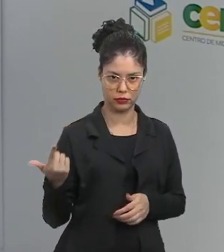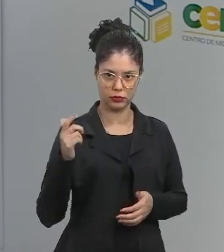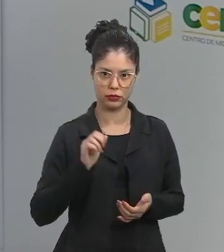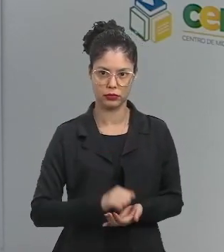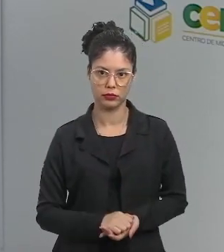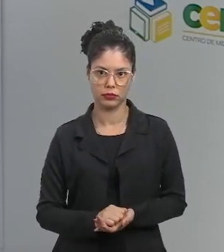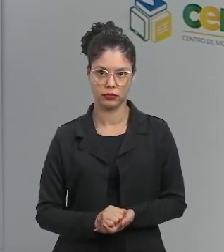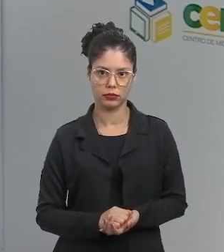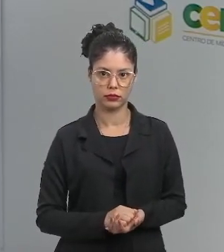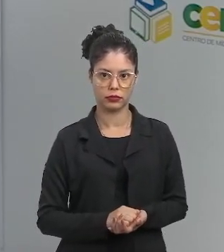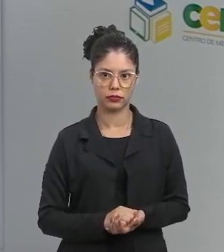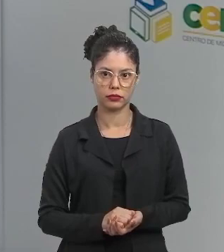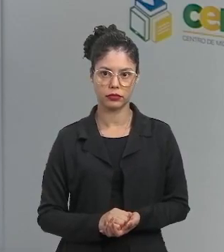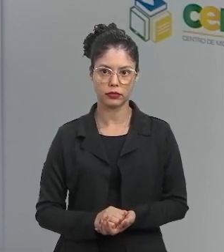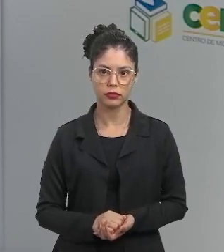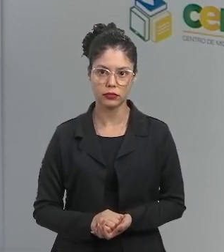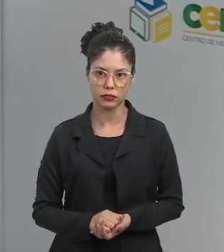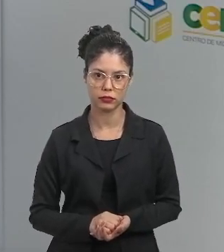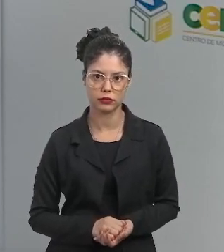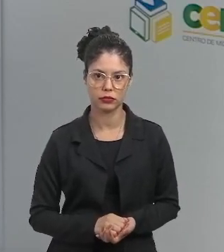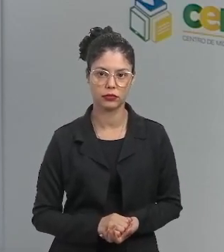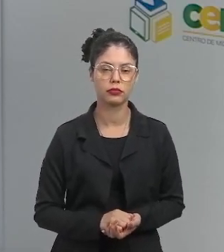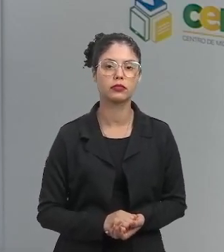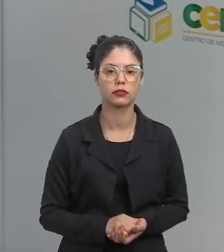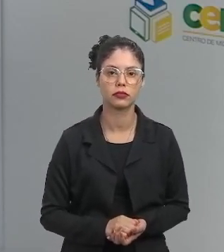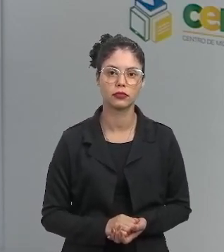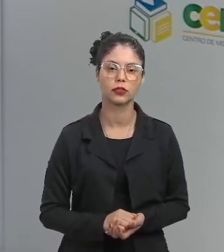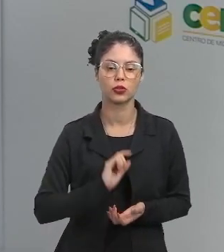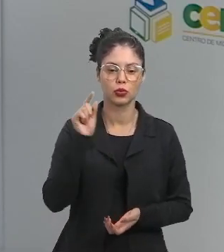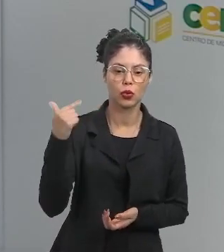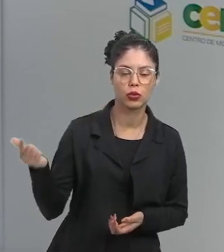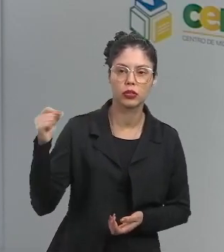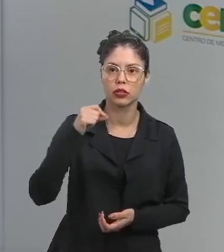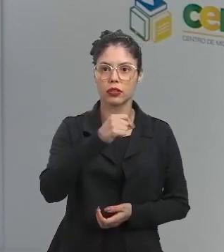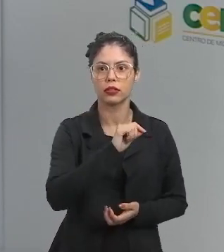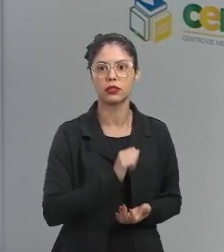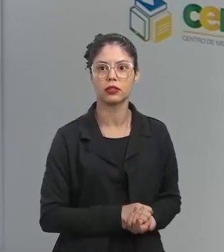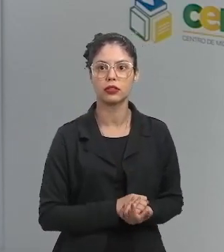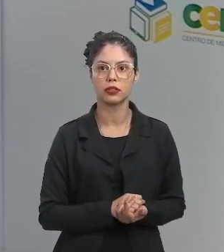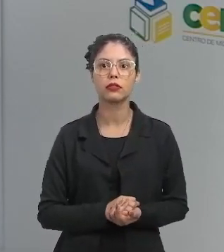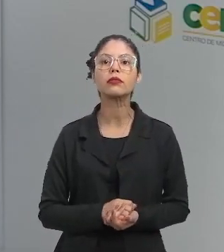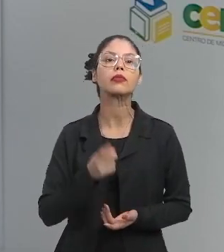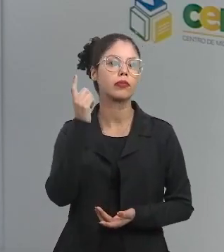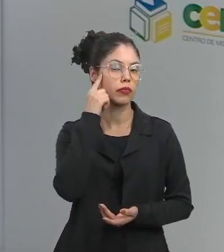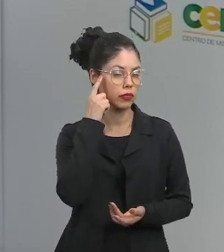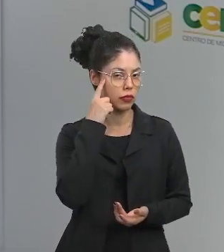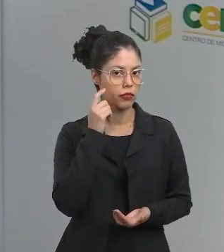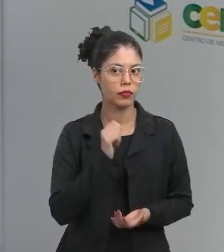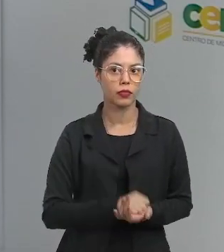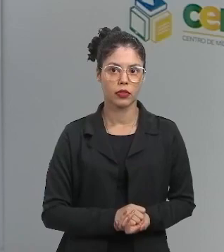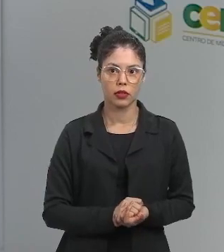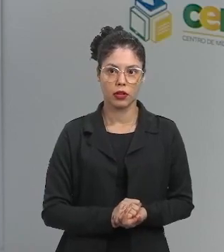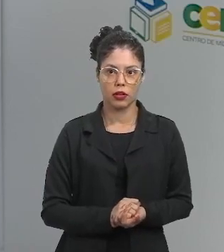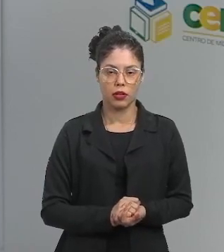artrópodes, outros insetos eu devo matar? Imaginem o seguinte.